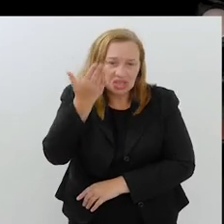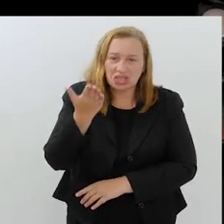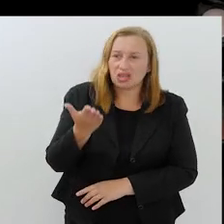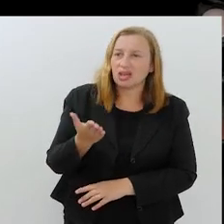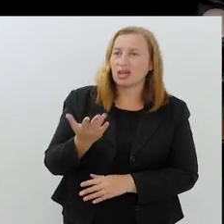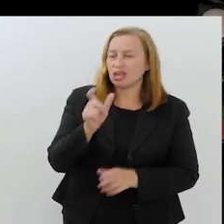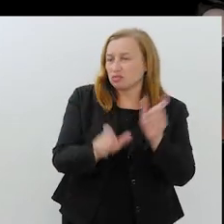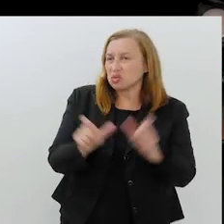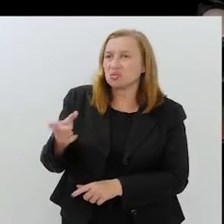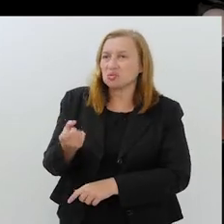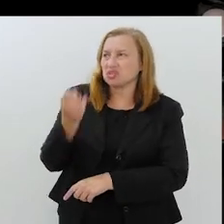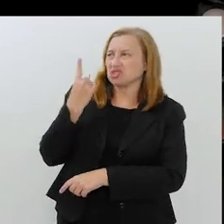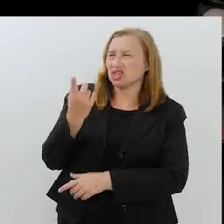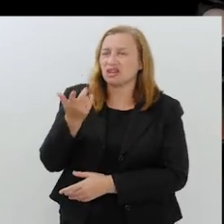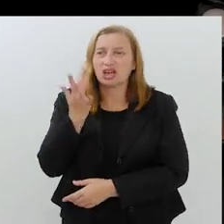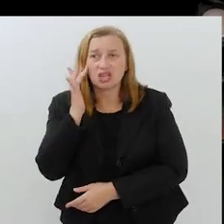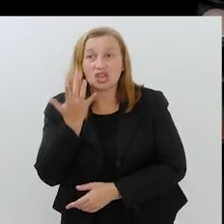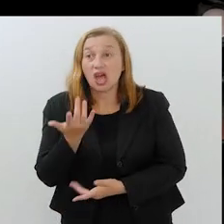muçulmanas porque